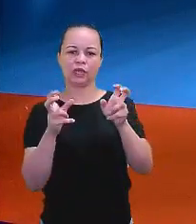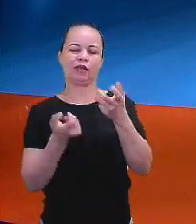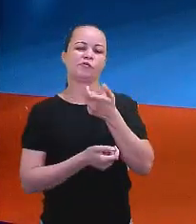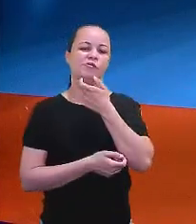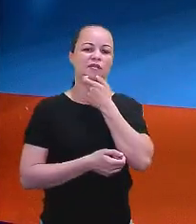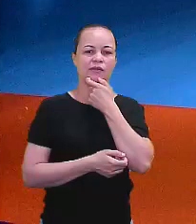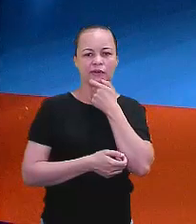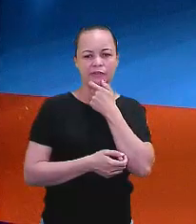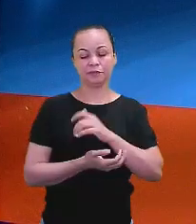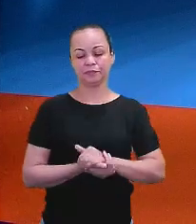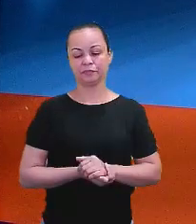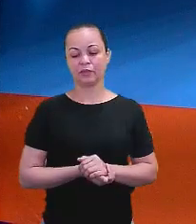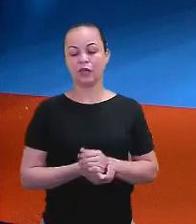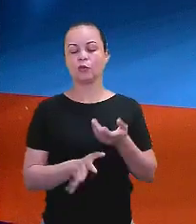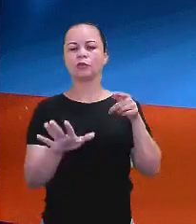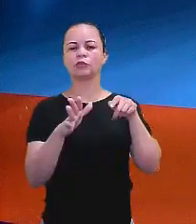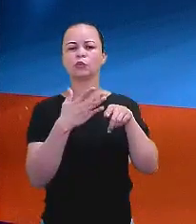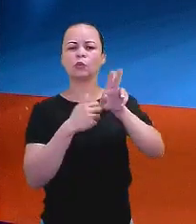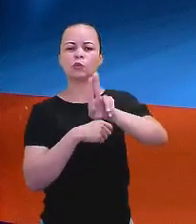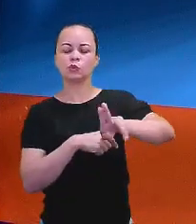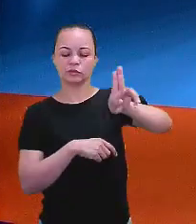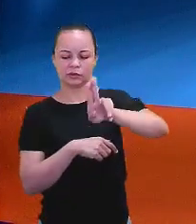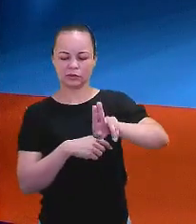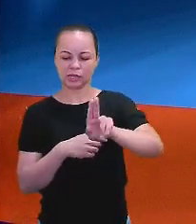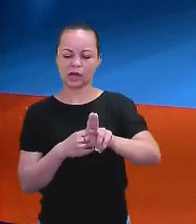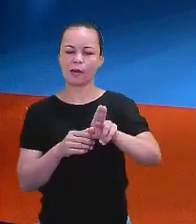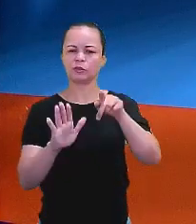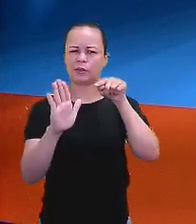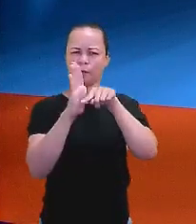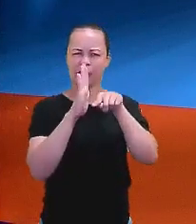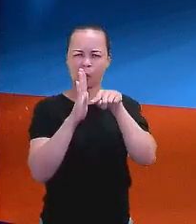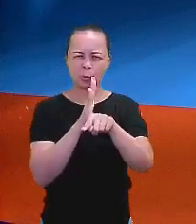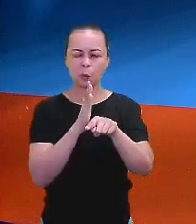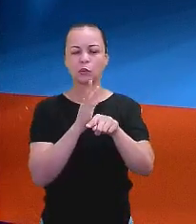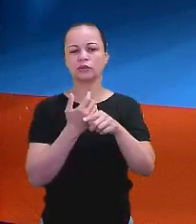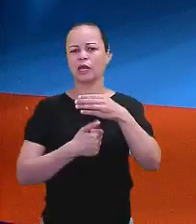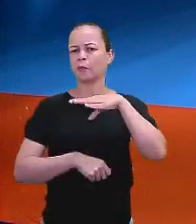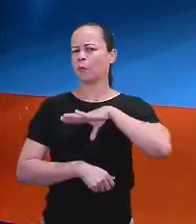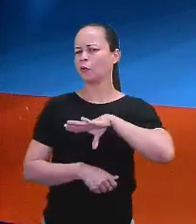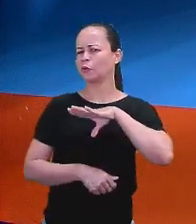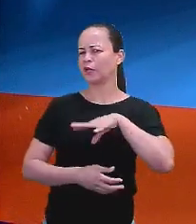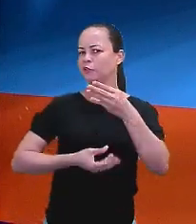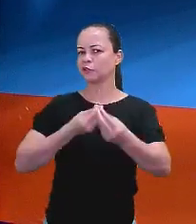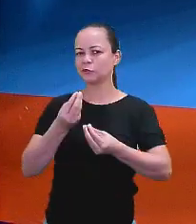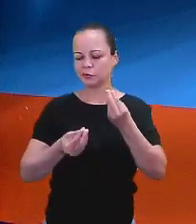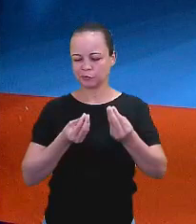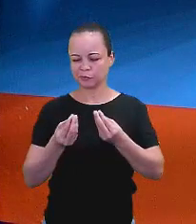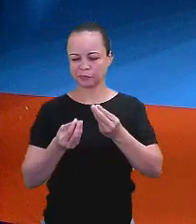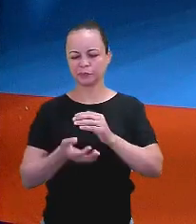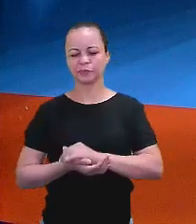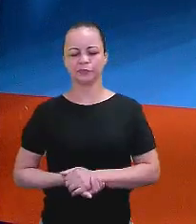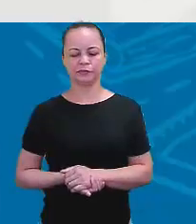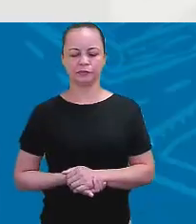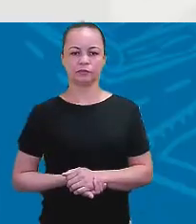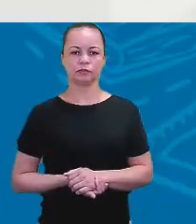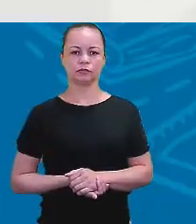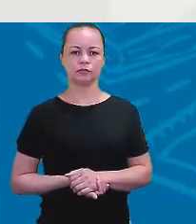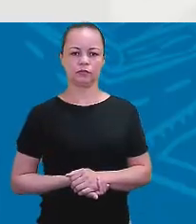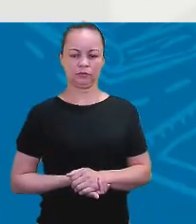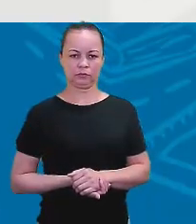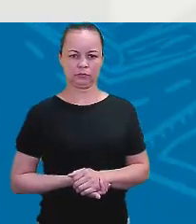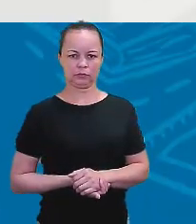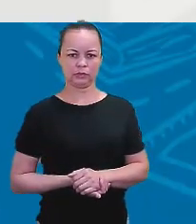usamos question tag ou tag question em português? Vamos ver. Ó, você vai à escola?